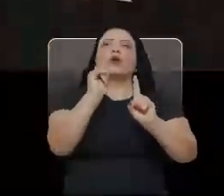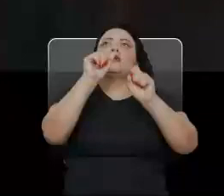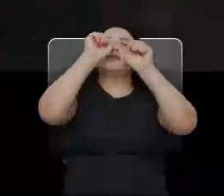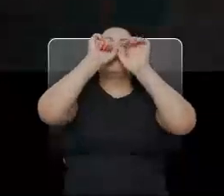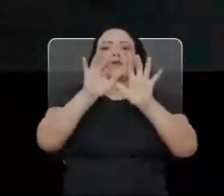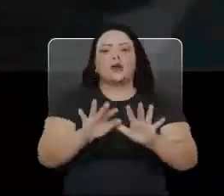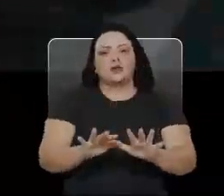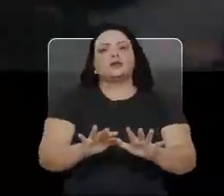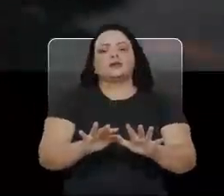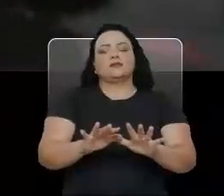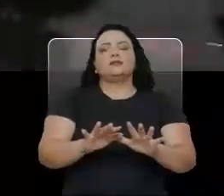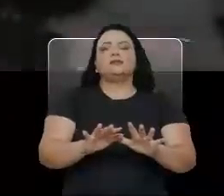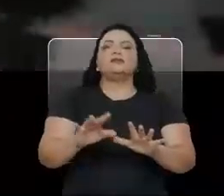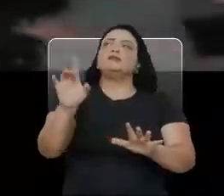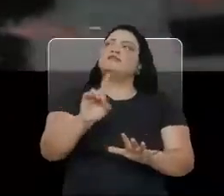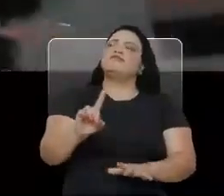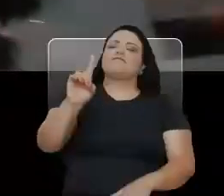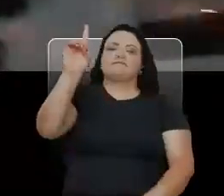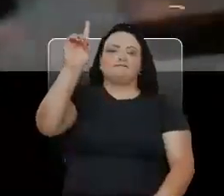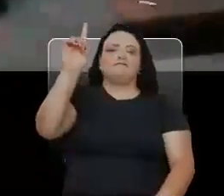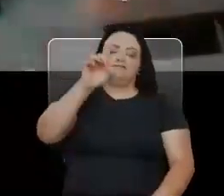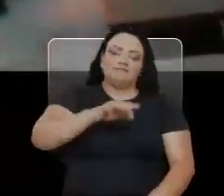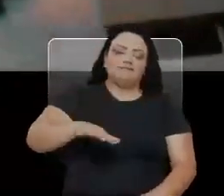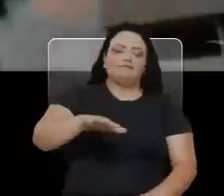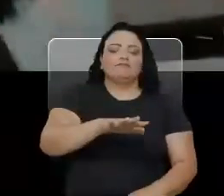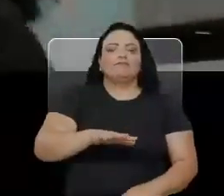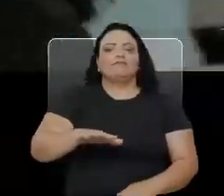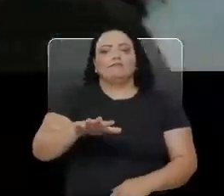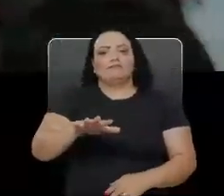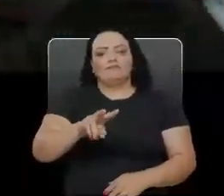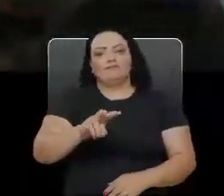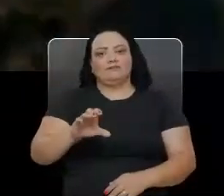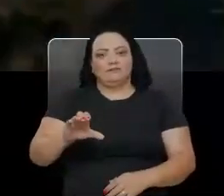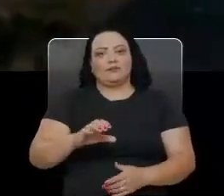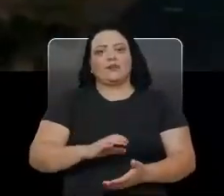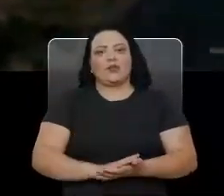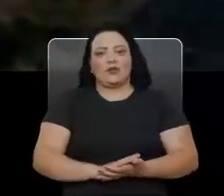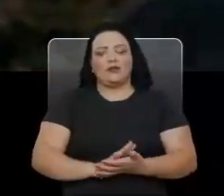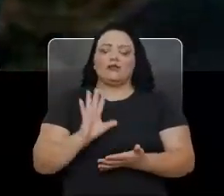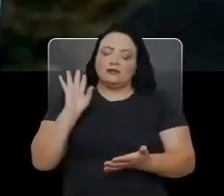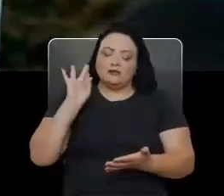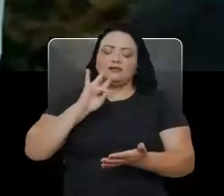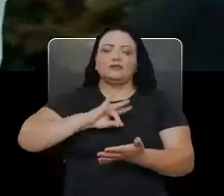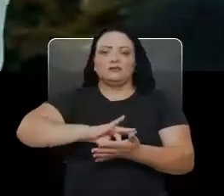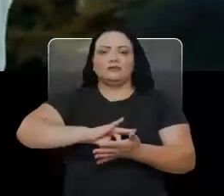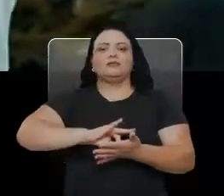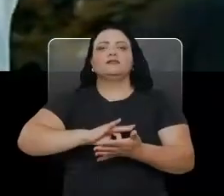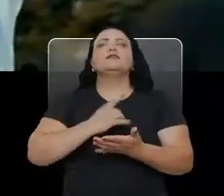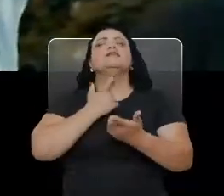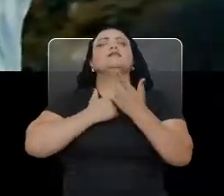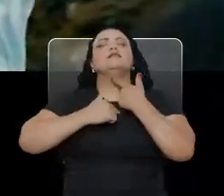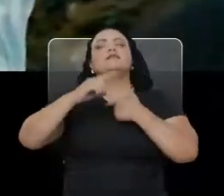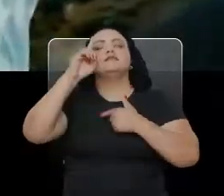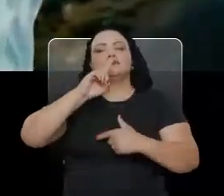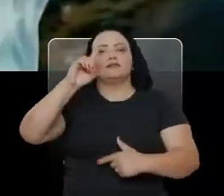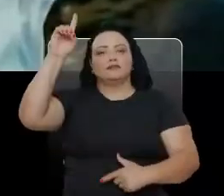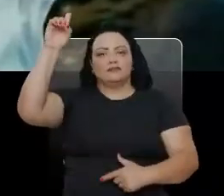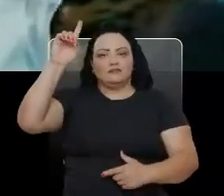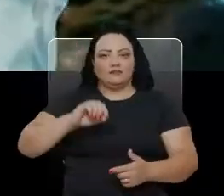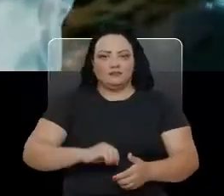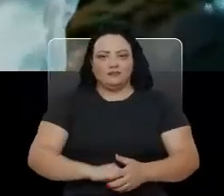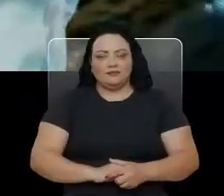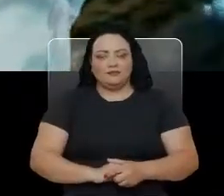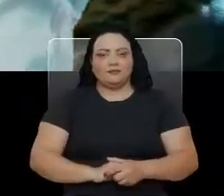chuva de bênçãos cairia sobre a nossa cidade, se cumpria a vontade de Deus.